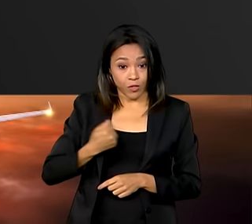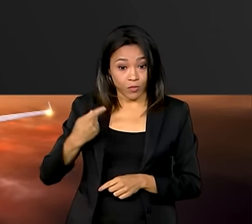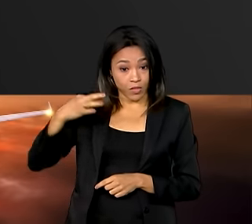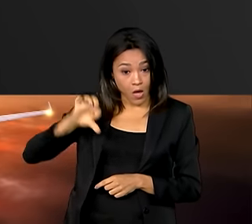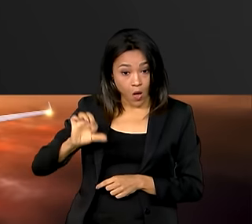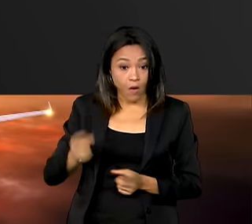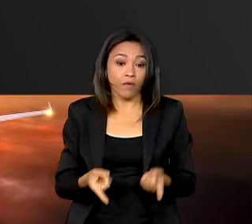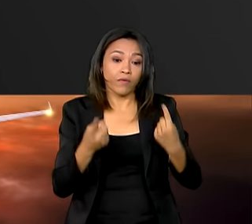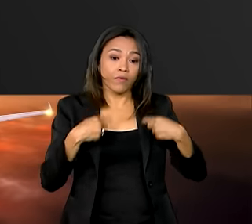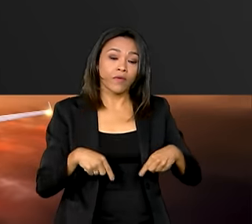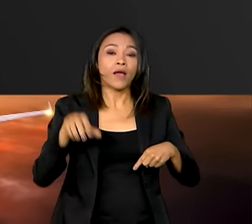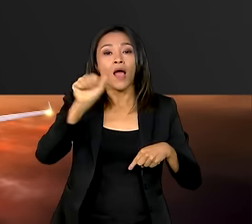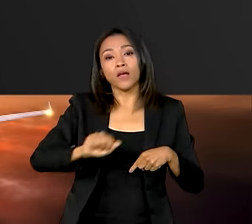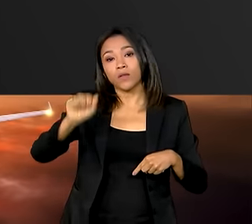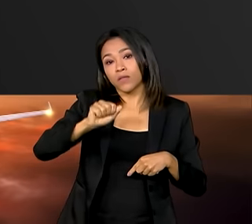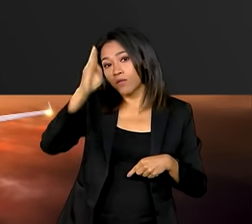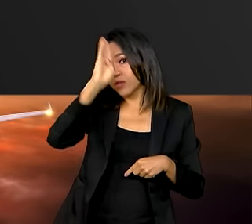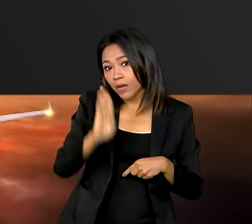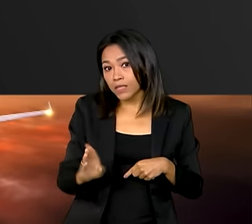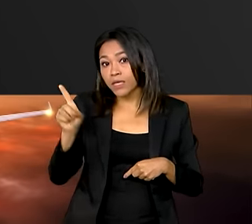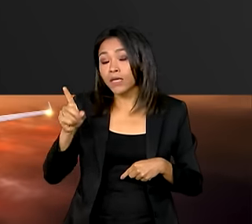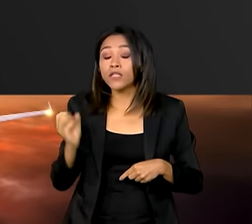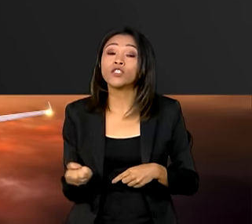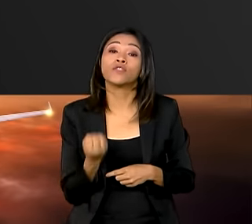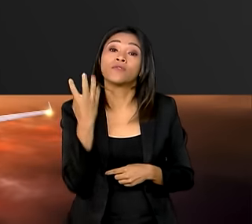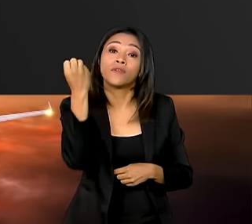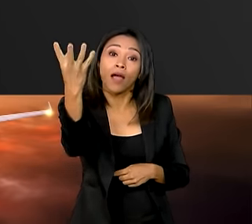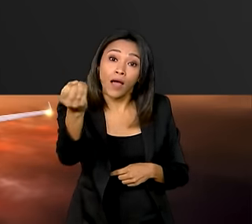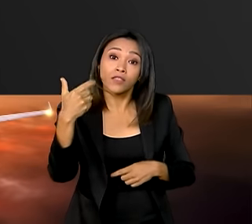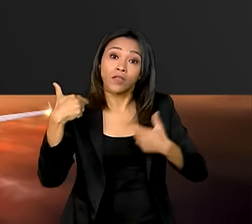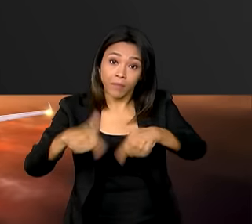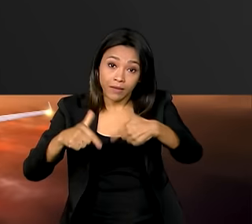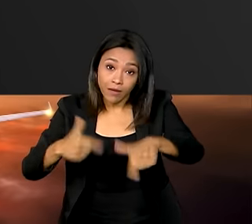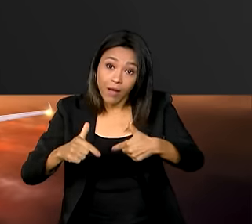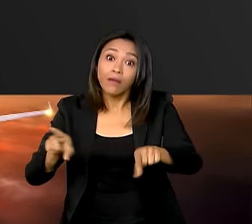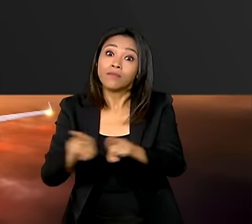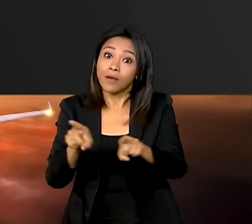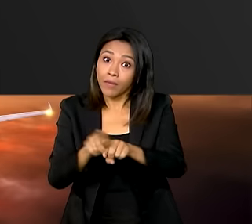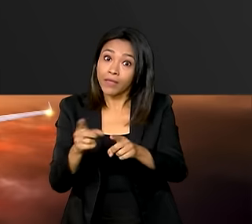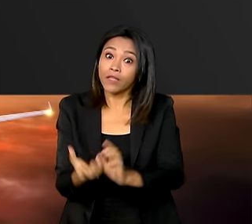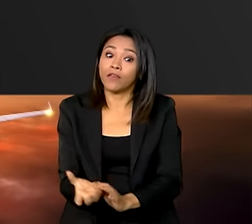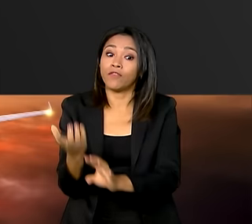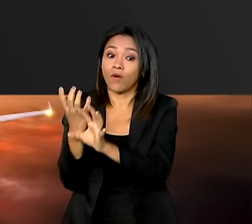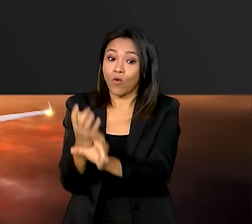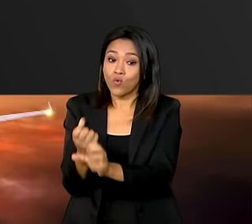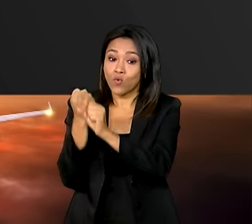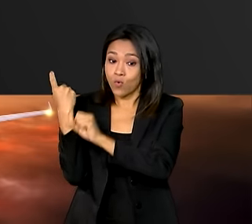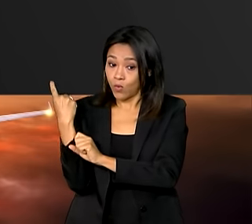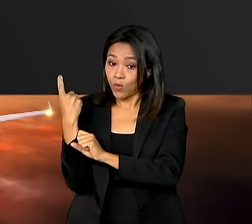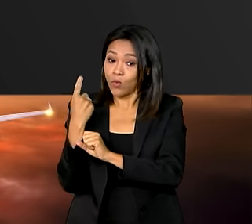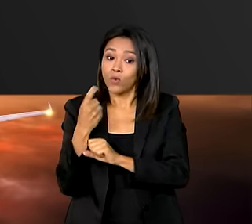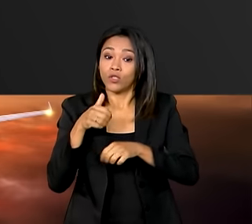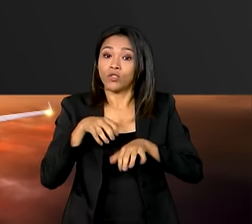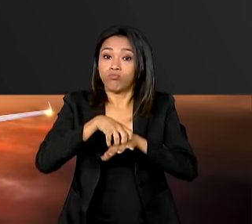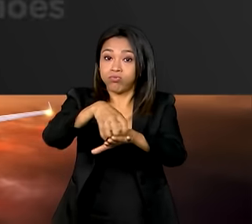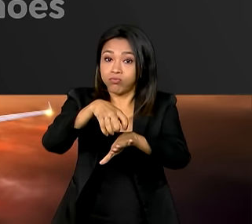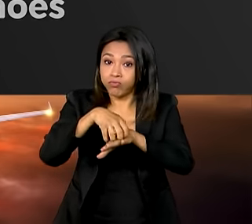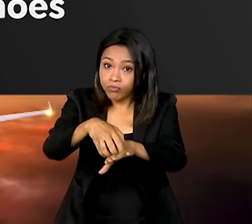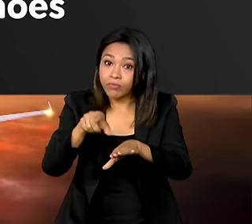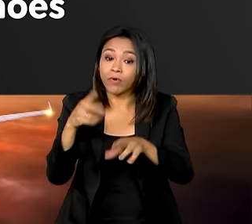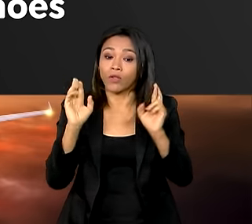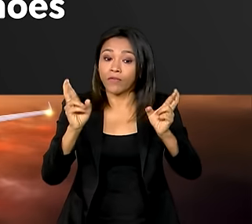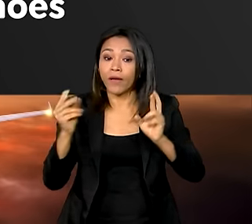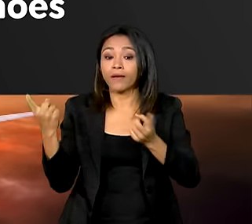A Associação Brasileira de Agências de Viagens Corporativas também revela ganho nos setores de transporte rodoviário e de pacotes de